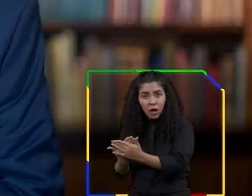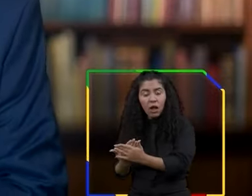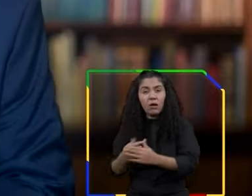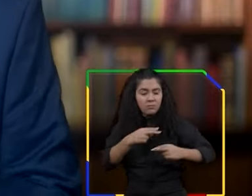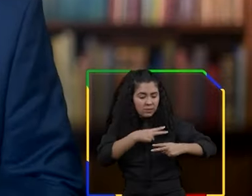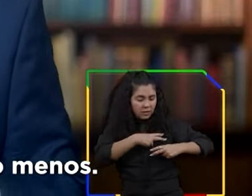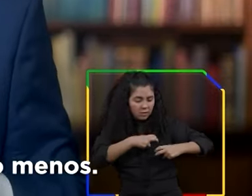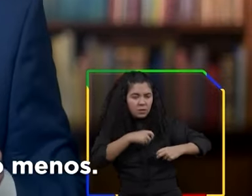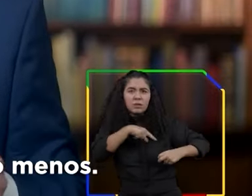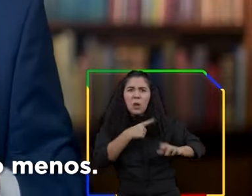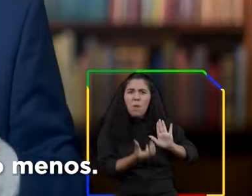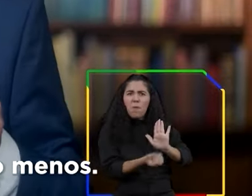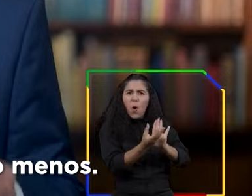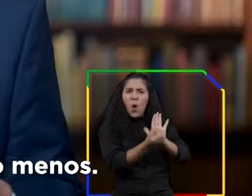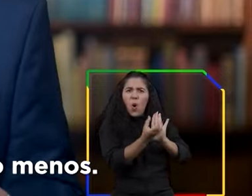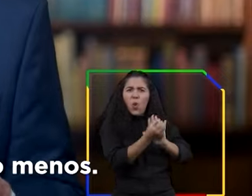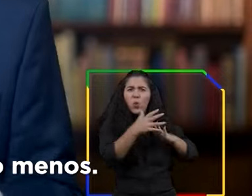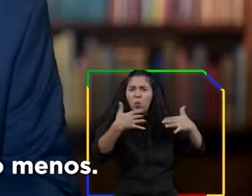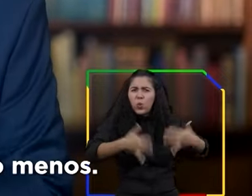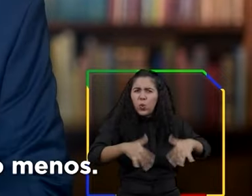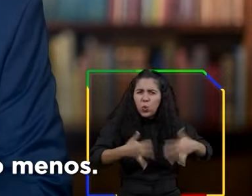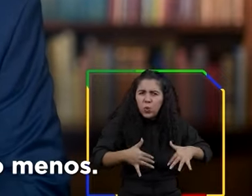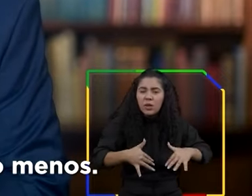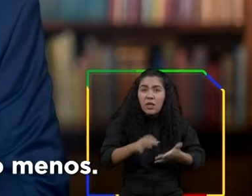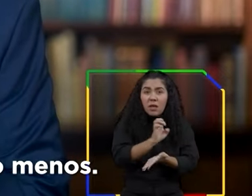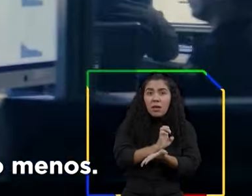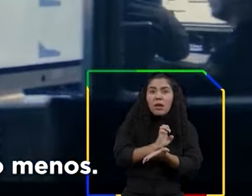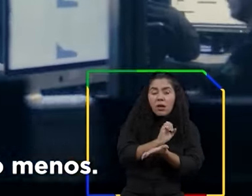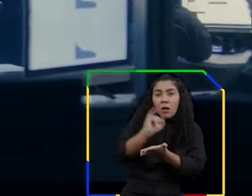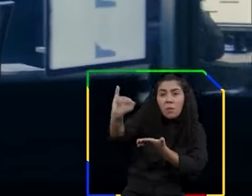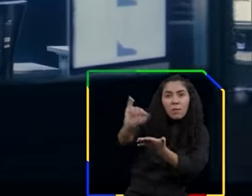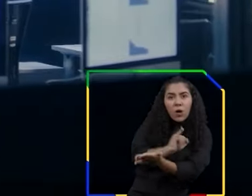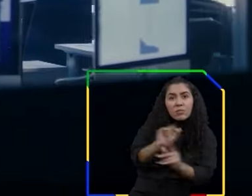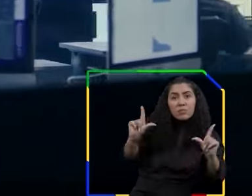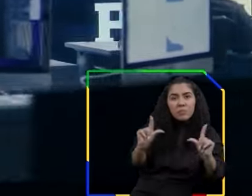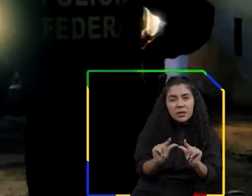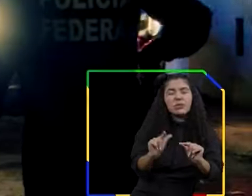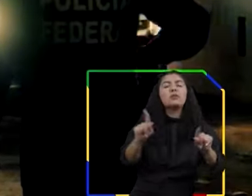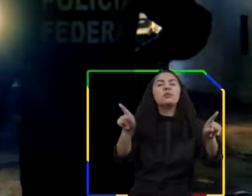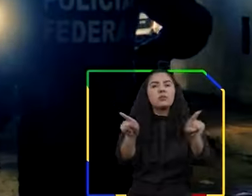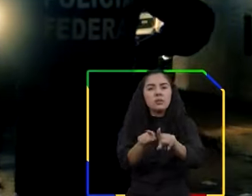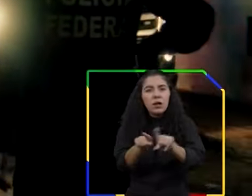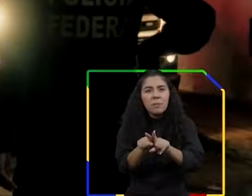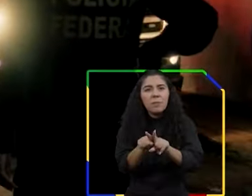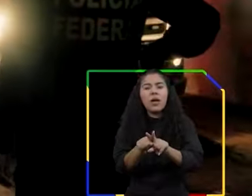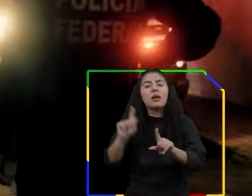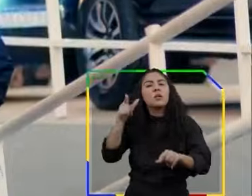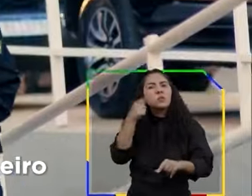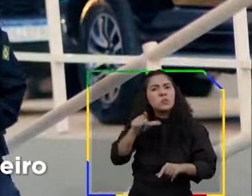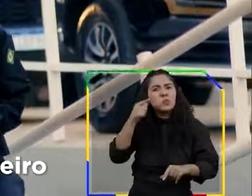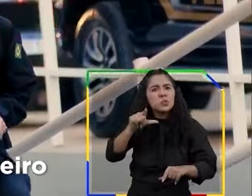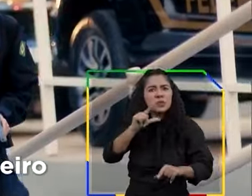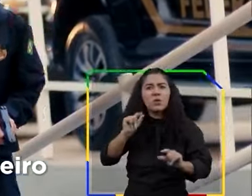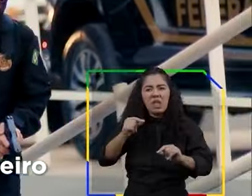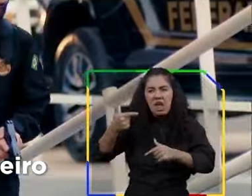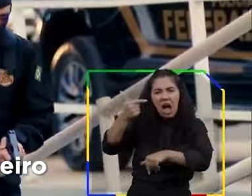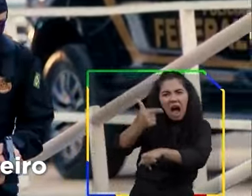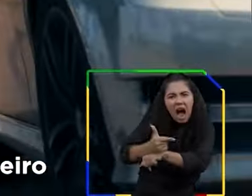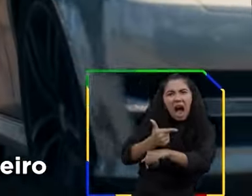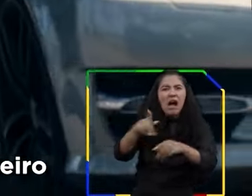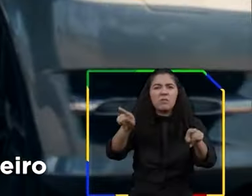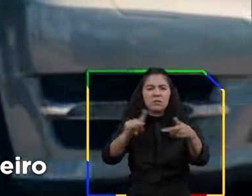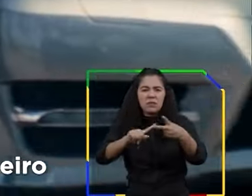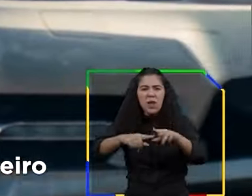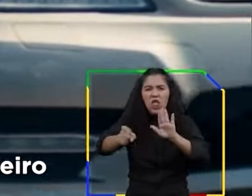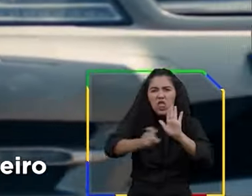A Petrobras está produzindo mais e importando menos. Combatemos o clima organizado com a pressão recorde de armas,